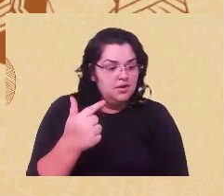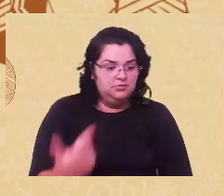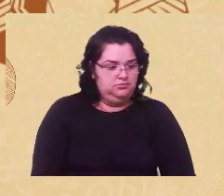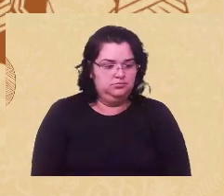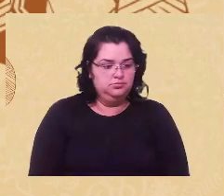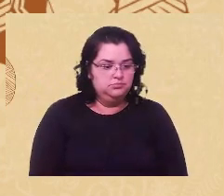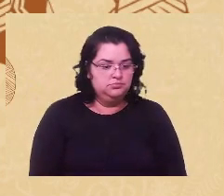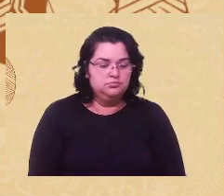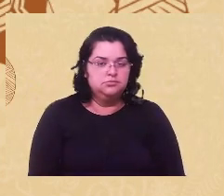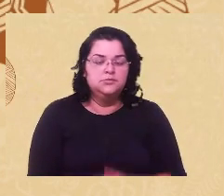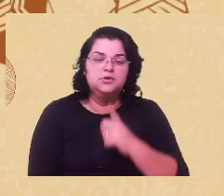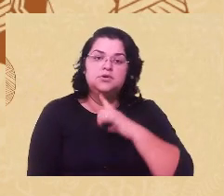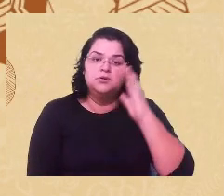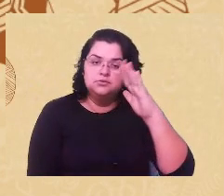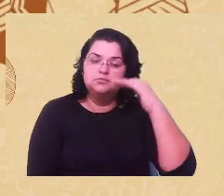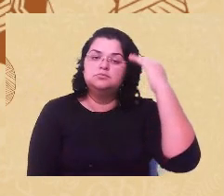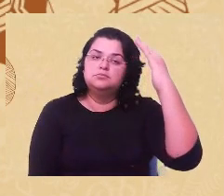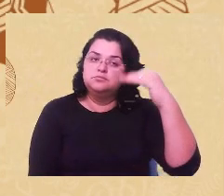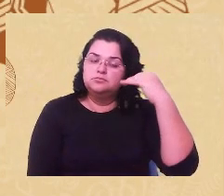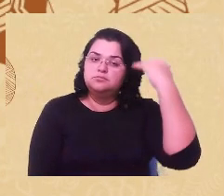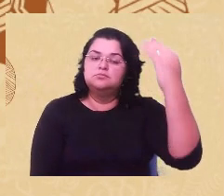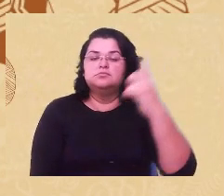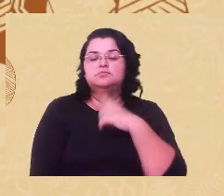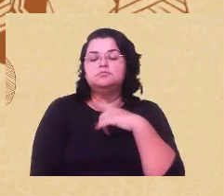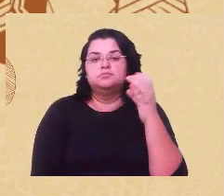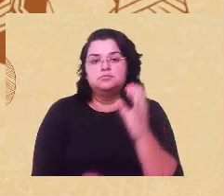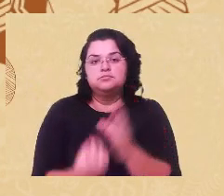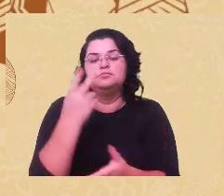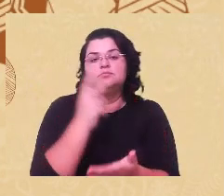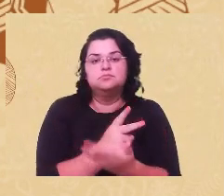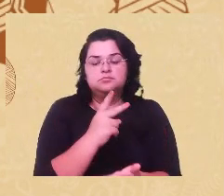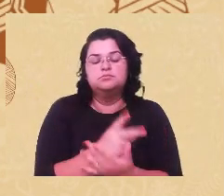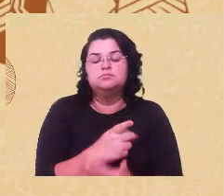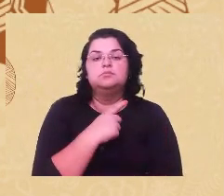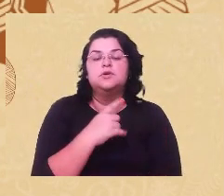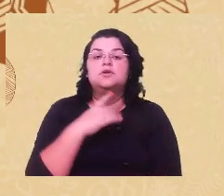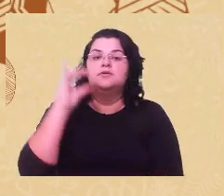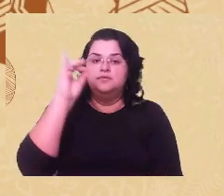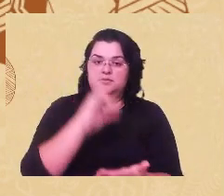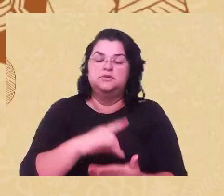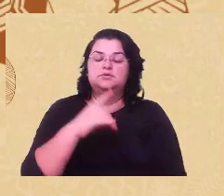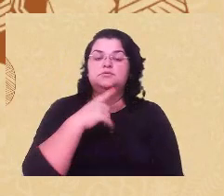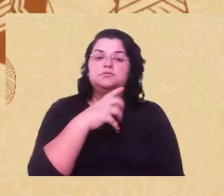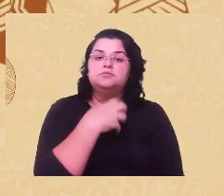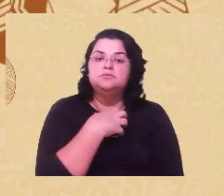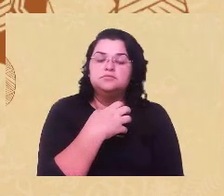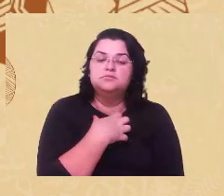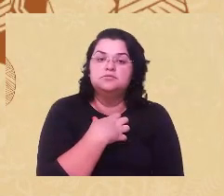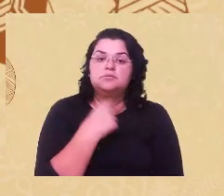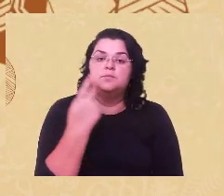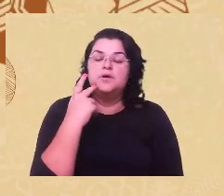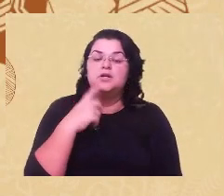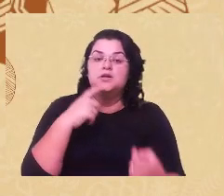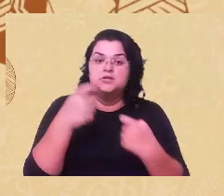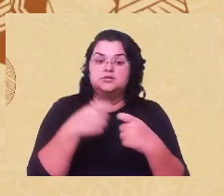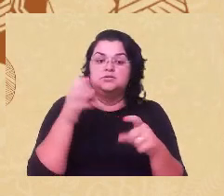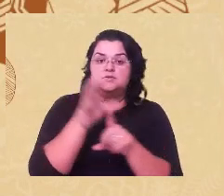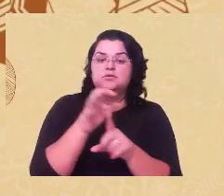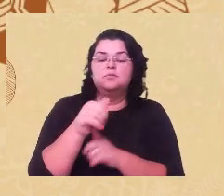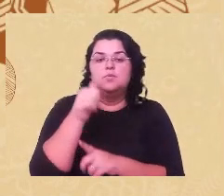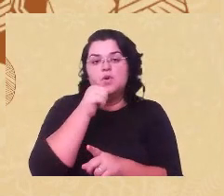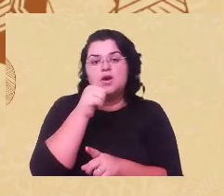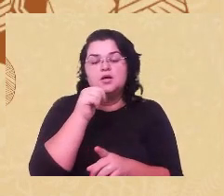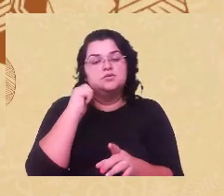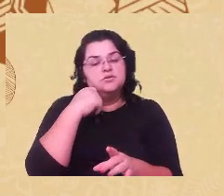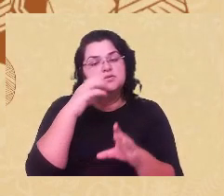reforçando, né, uma reprodução de verdades estigmatizantes sobre a sexualidade de mulheres negras, como se nós